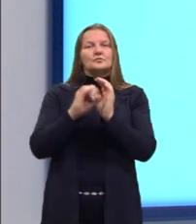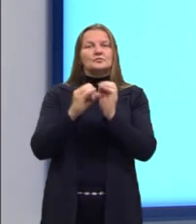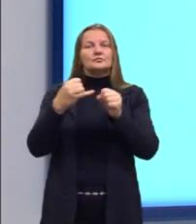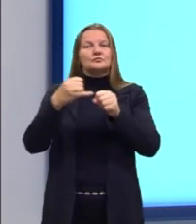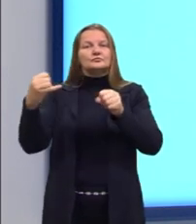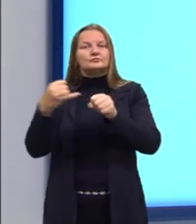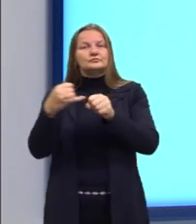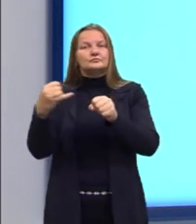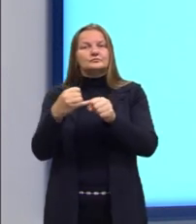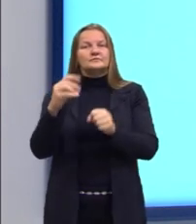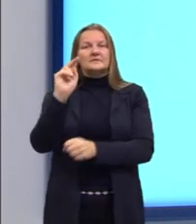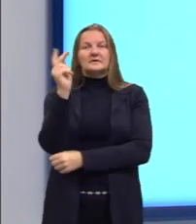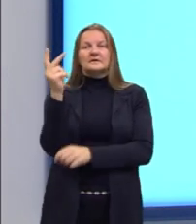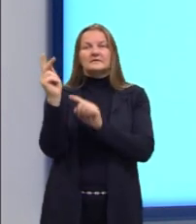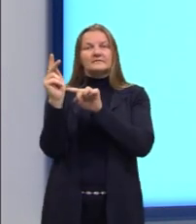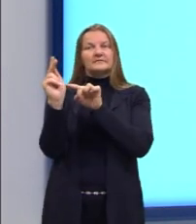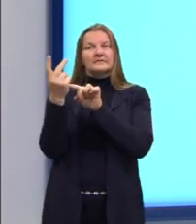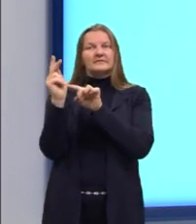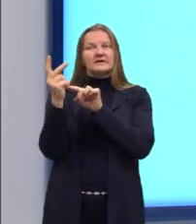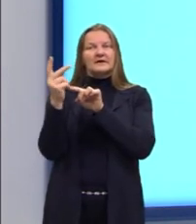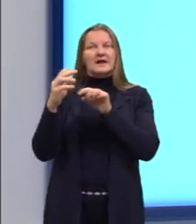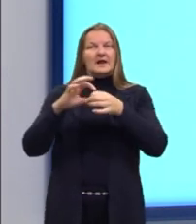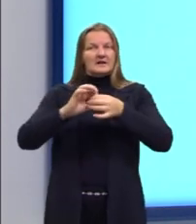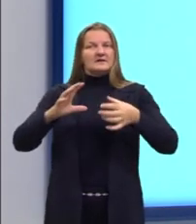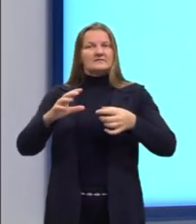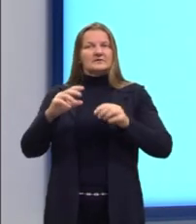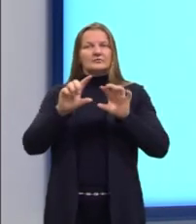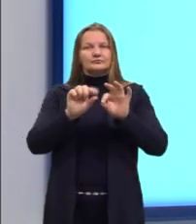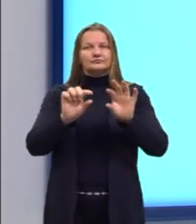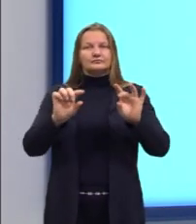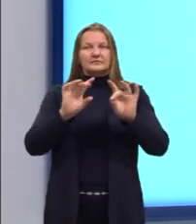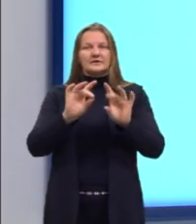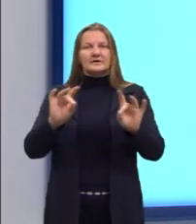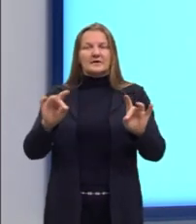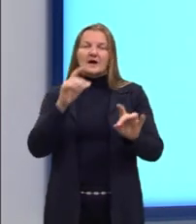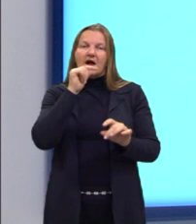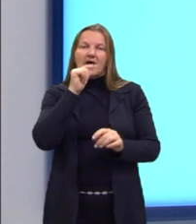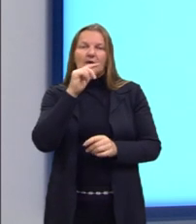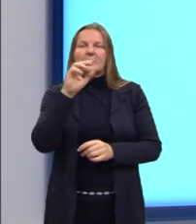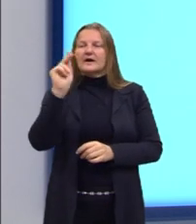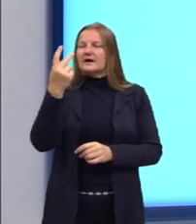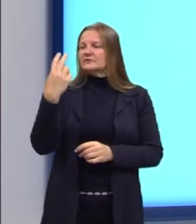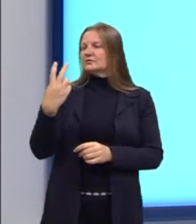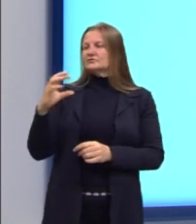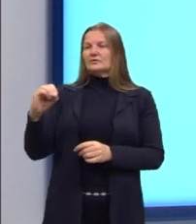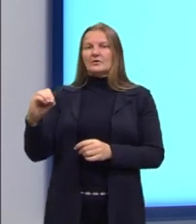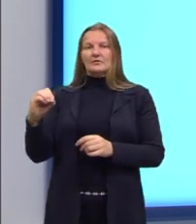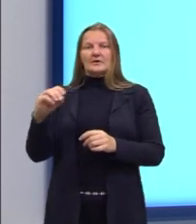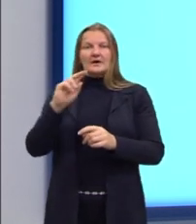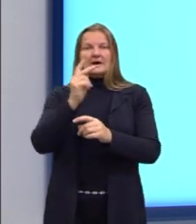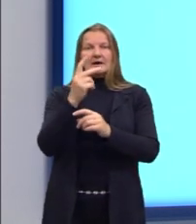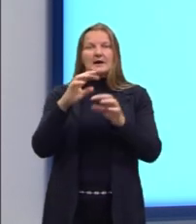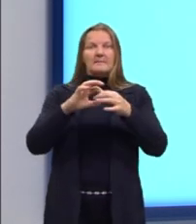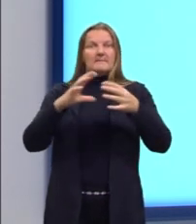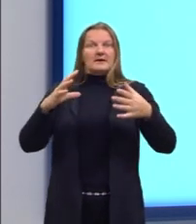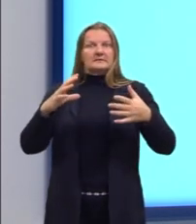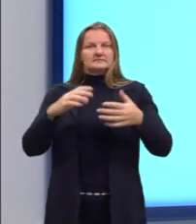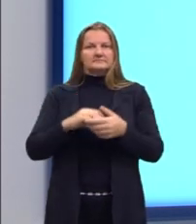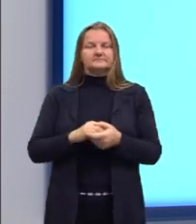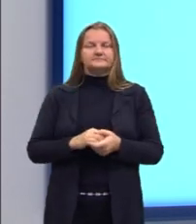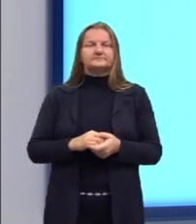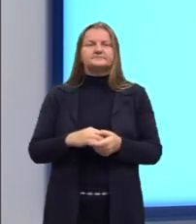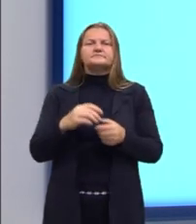hidrogênio, gente, desse H que sobra lá na água, né? Ou do cátion hidrônio, tá? Que indica o teor desse